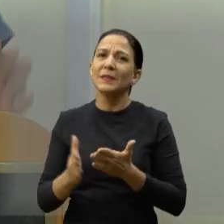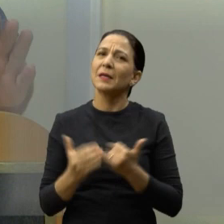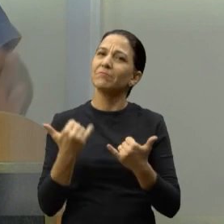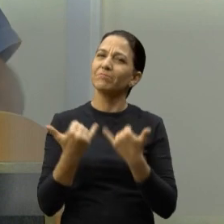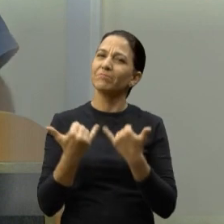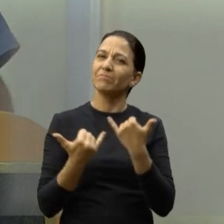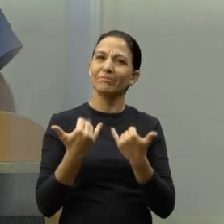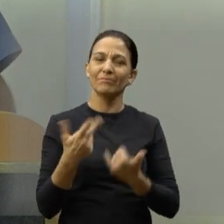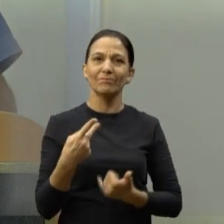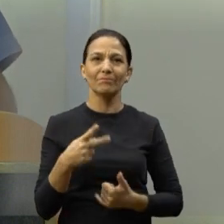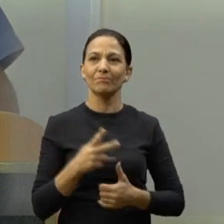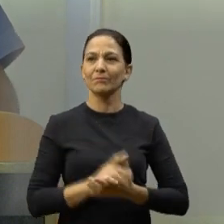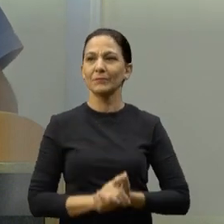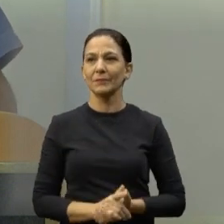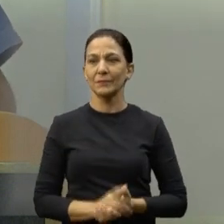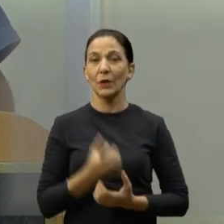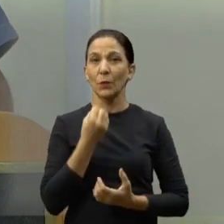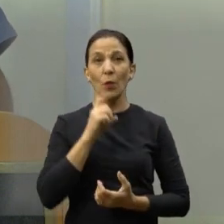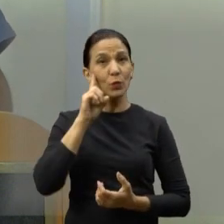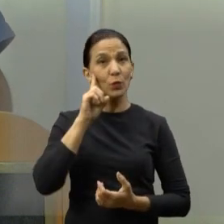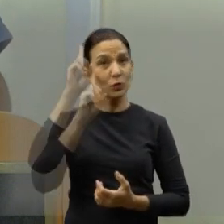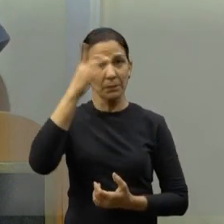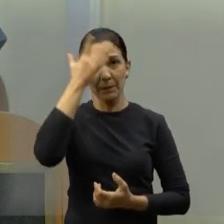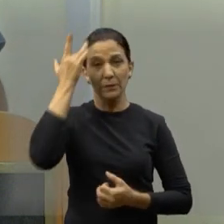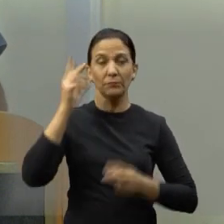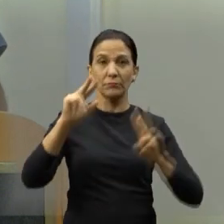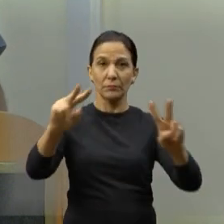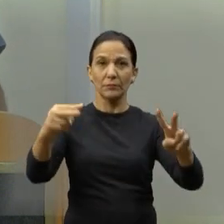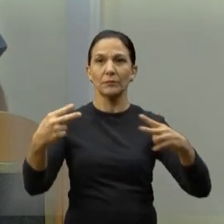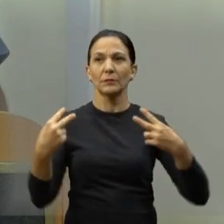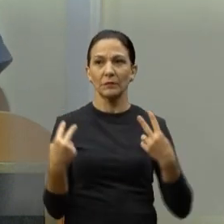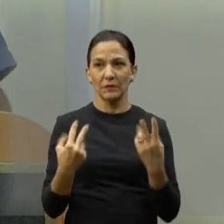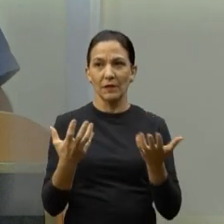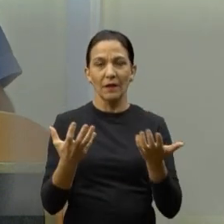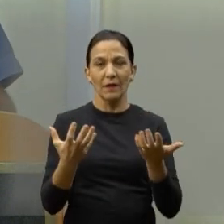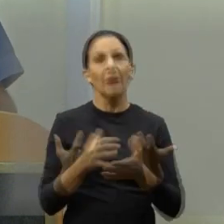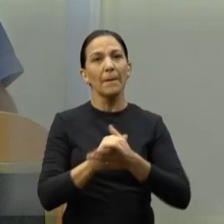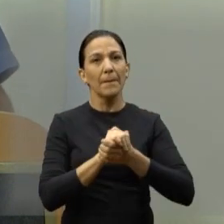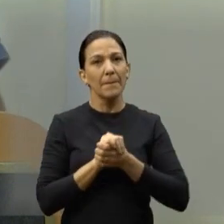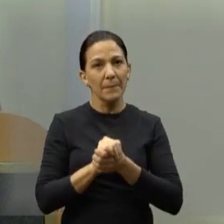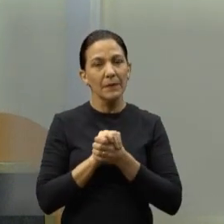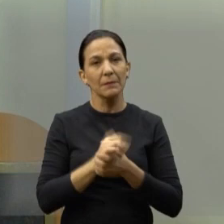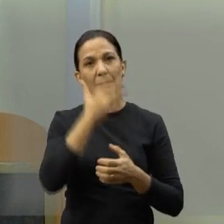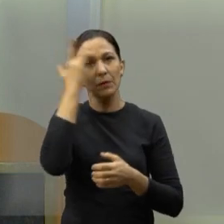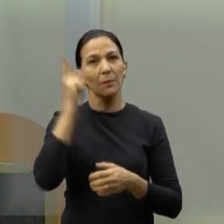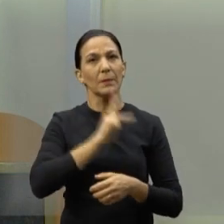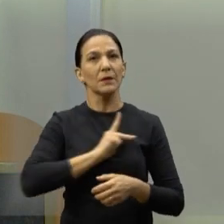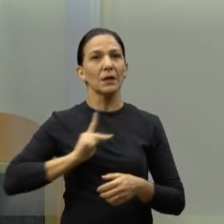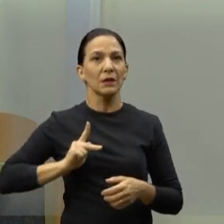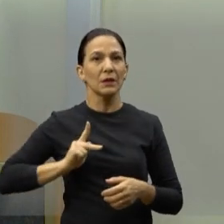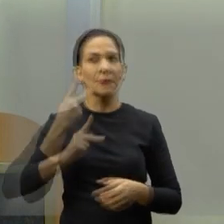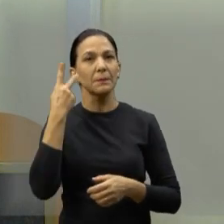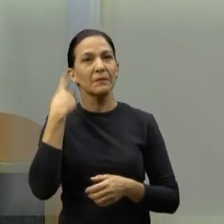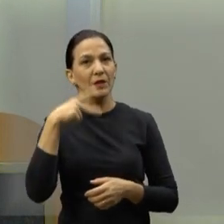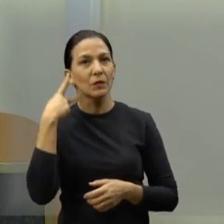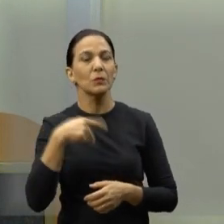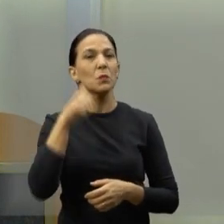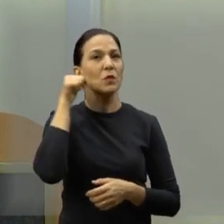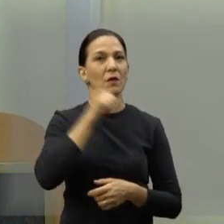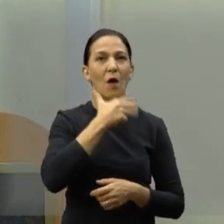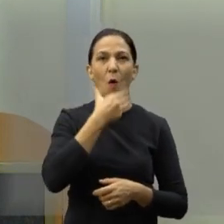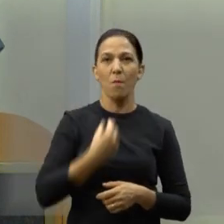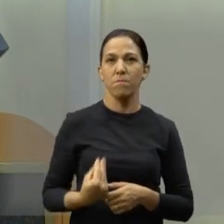Primeiro quero bom dia a todas e todos, quero comentar aqui no nome do presidente a todos os vereadores e